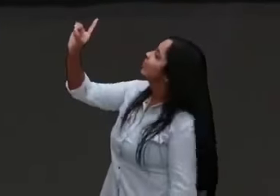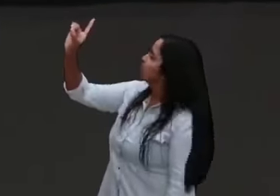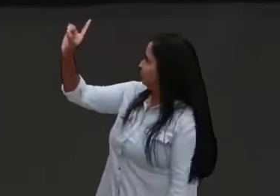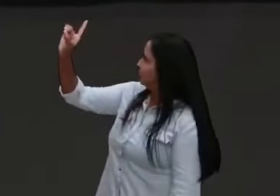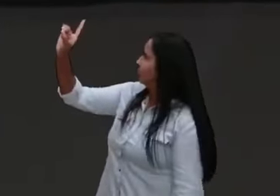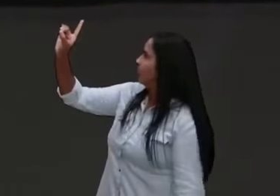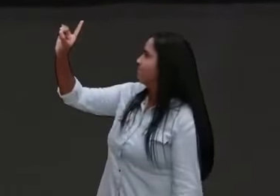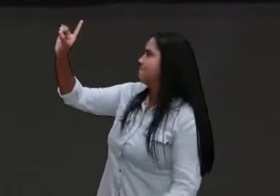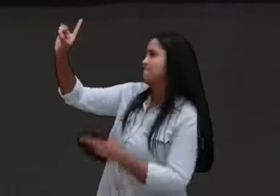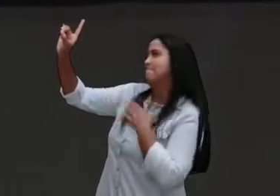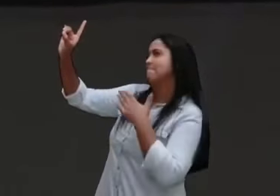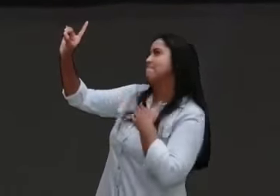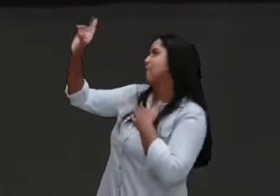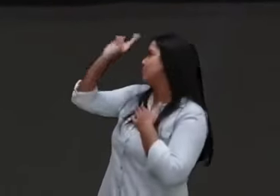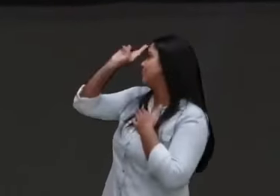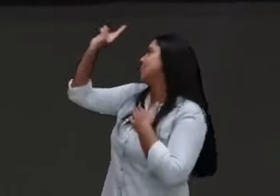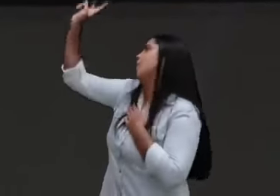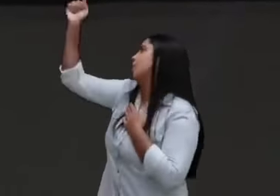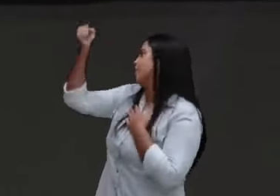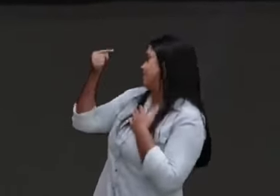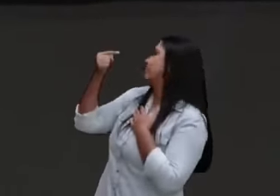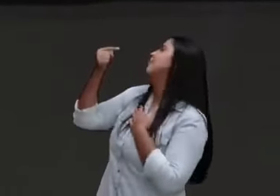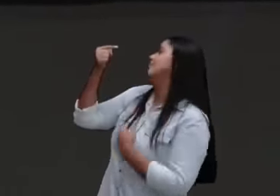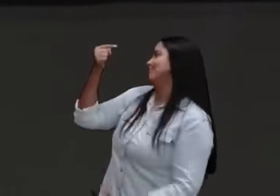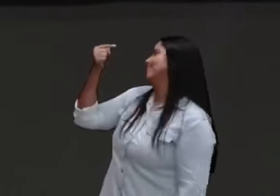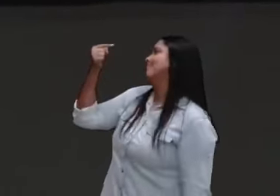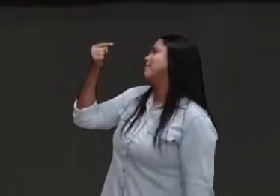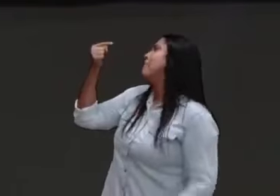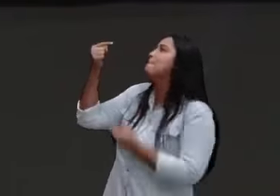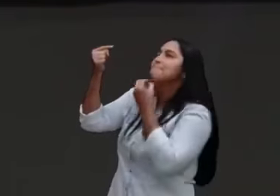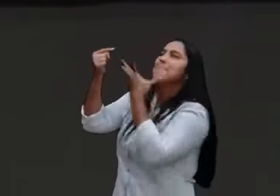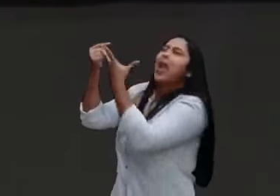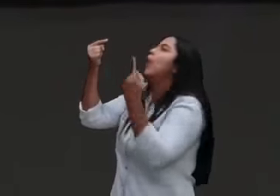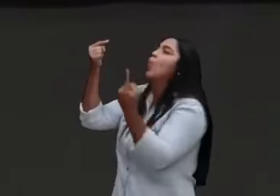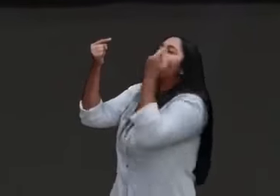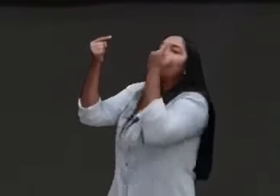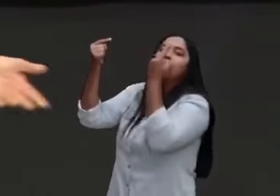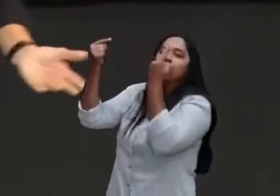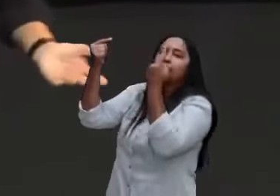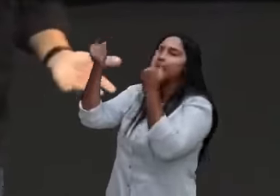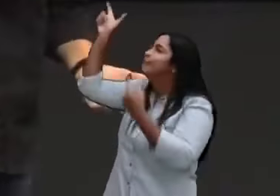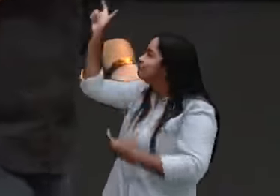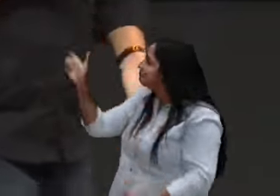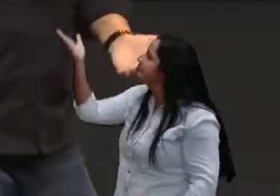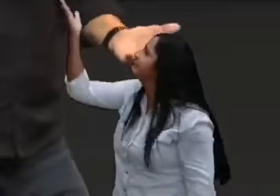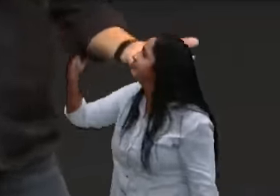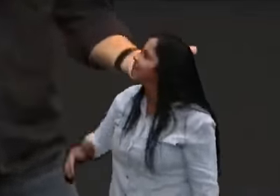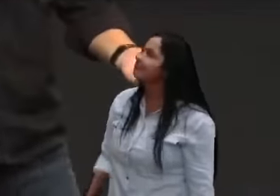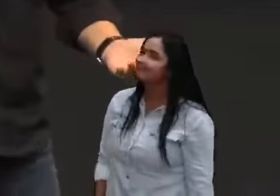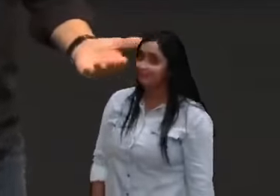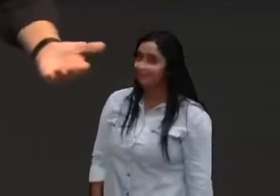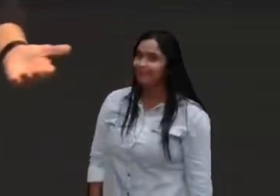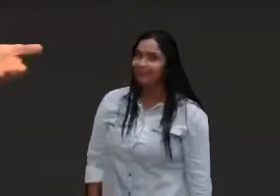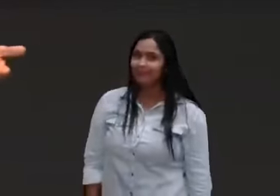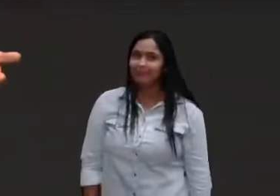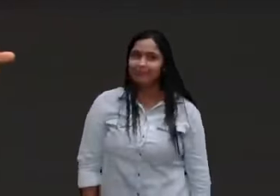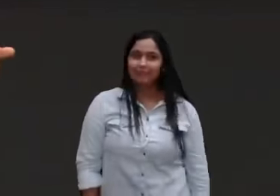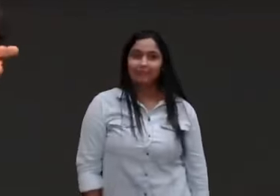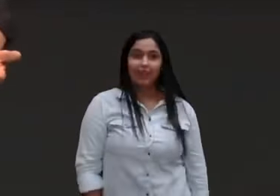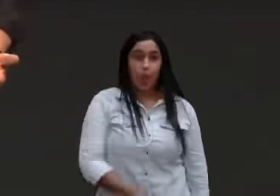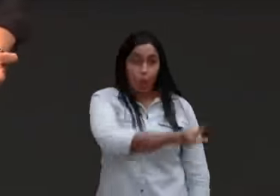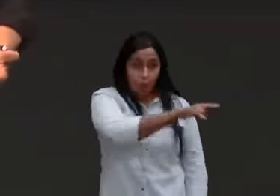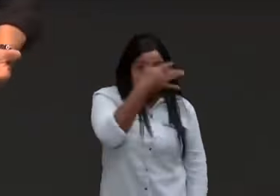outro bem não possuo, senão a Ti, Davi, você tem palácios,